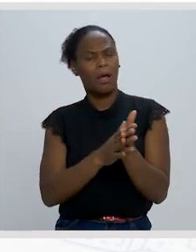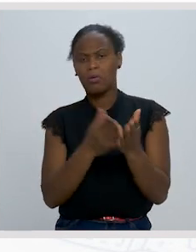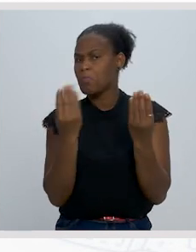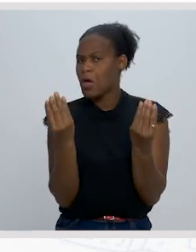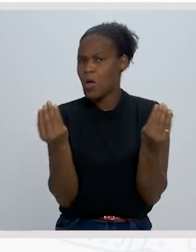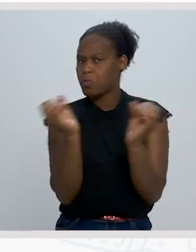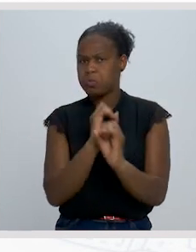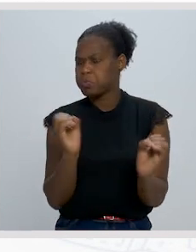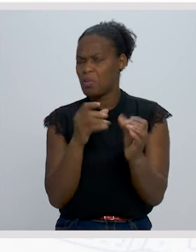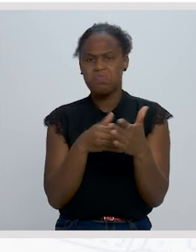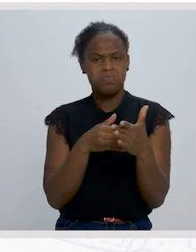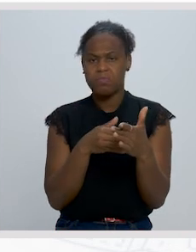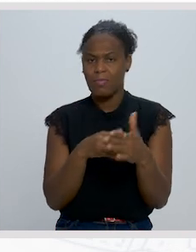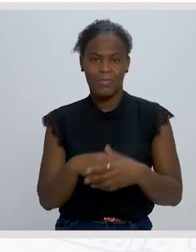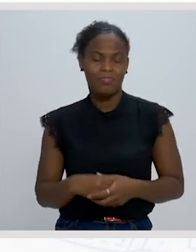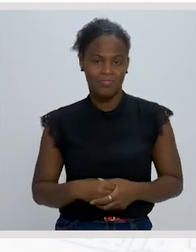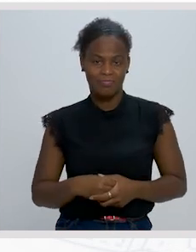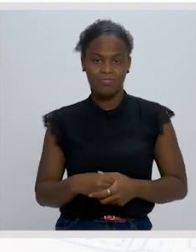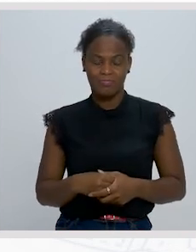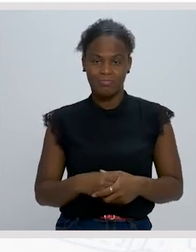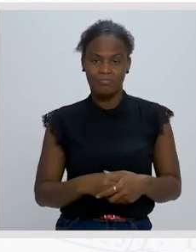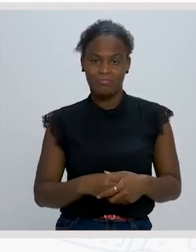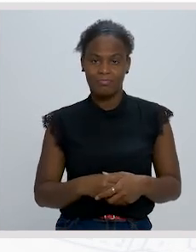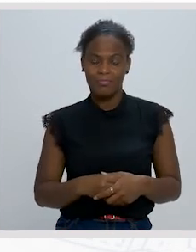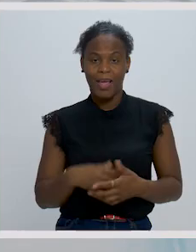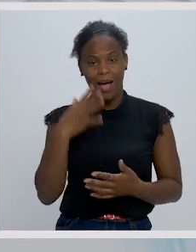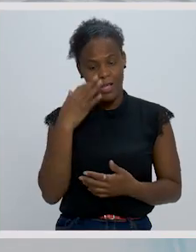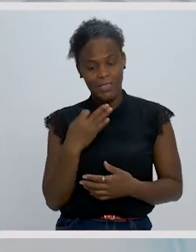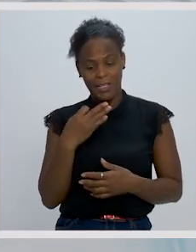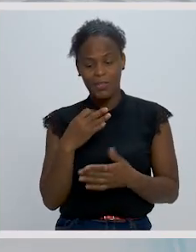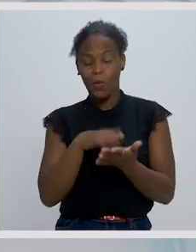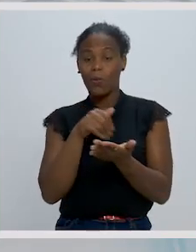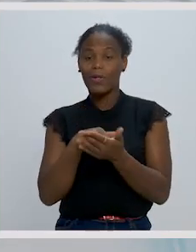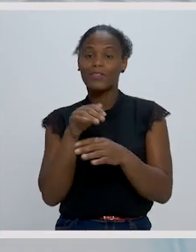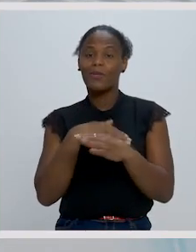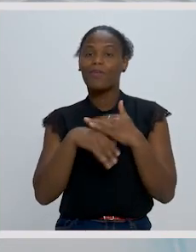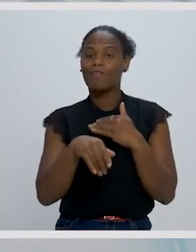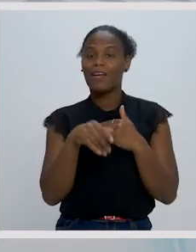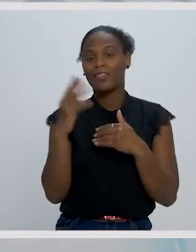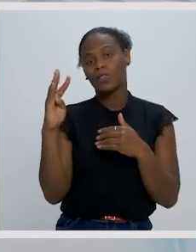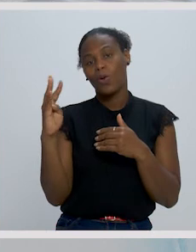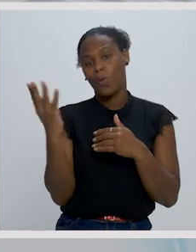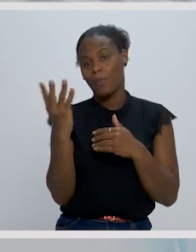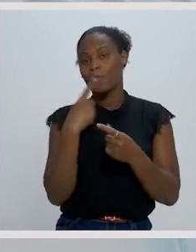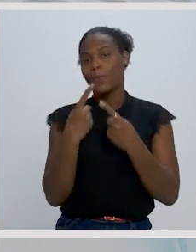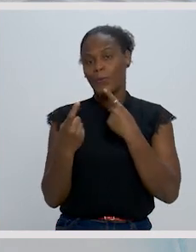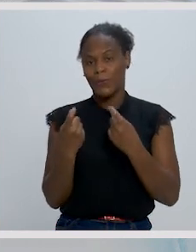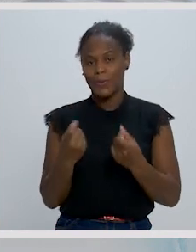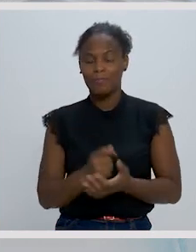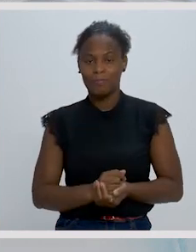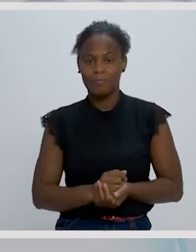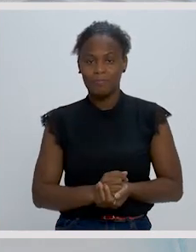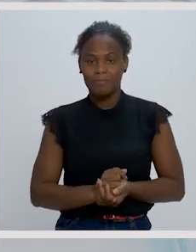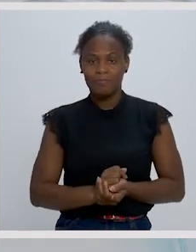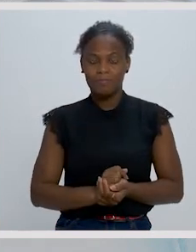plenamente, sem receios nem limitações. E, assim, feita o coração dessas quatro